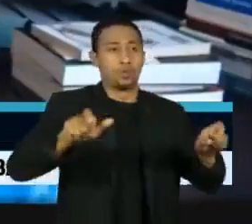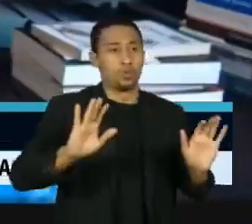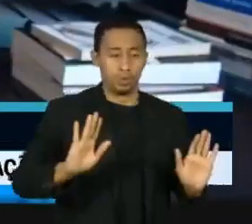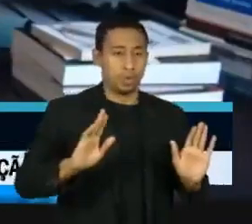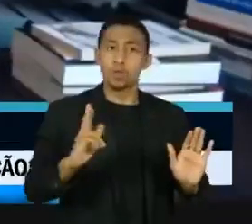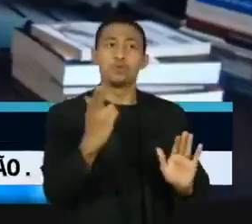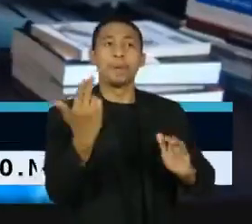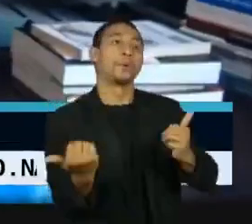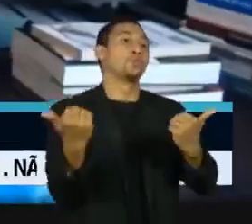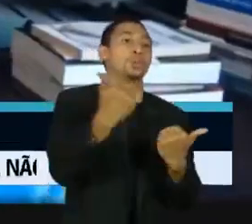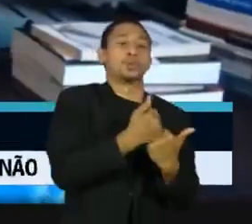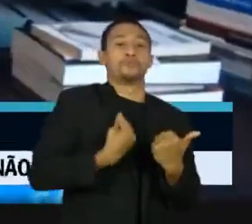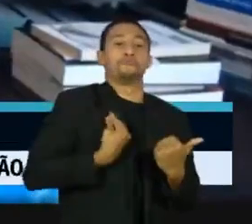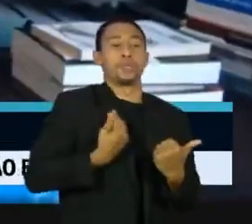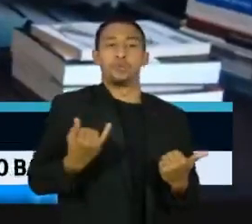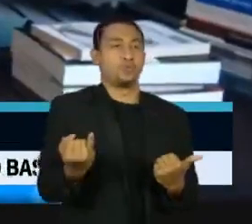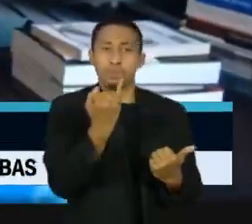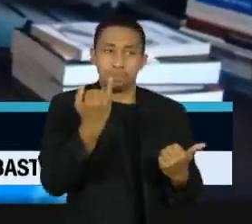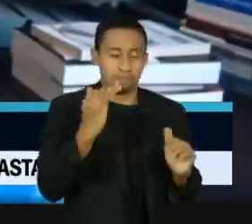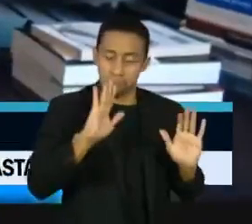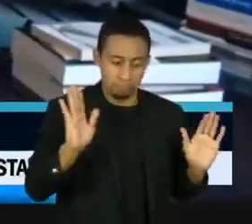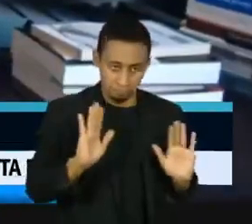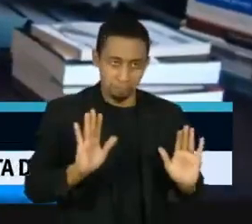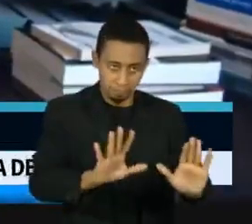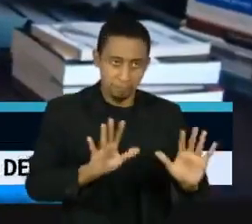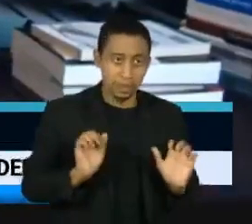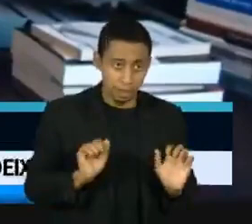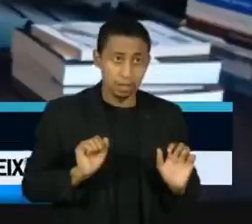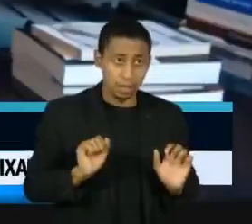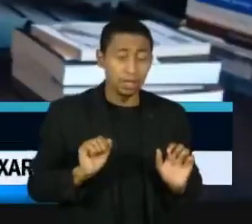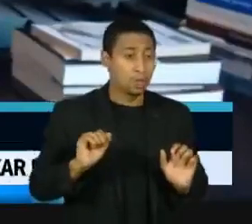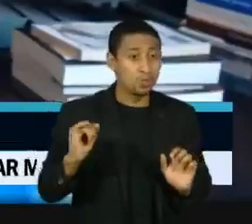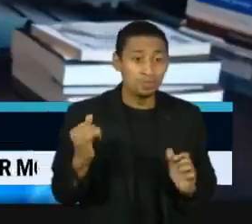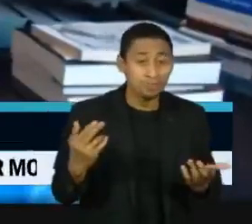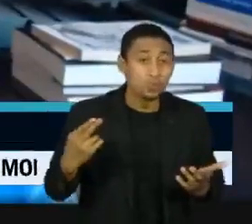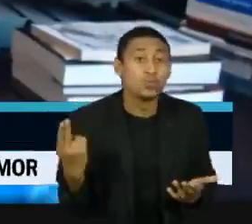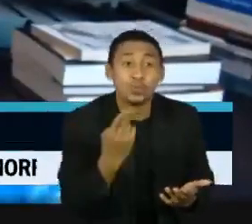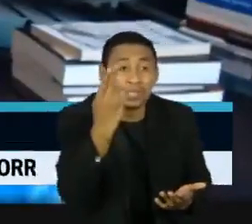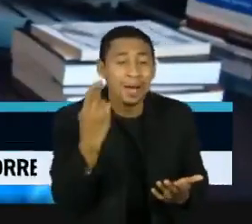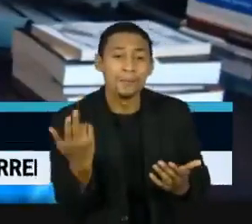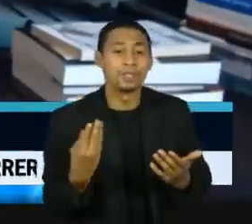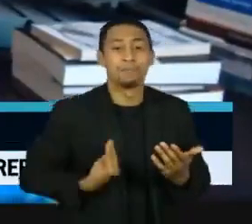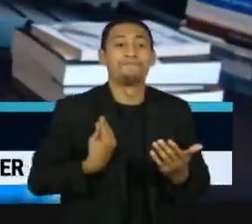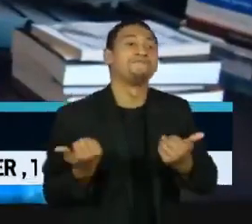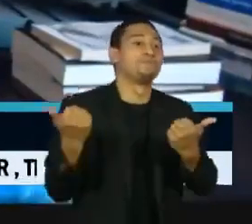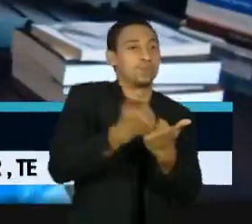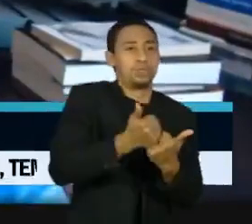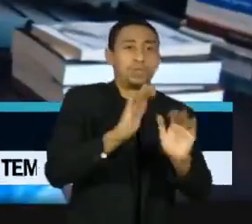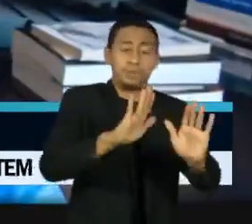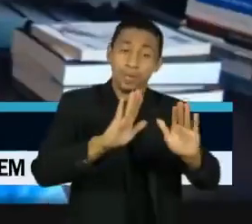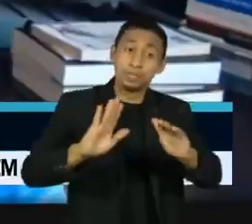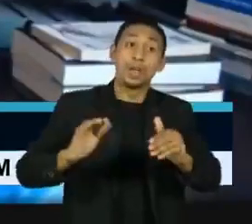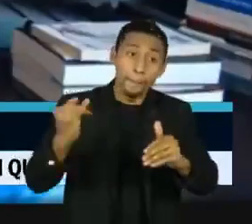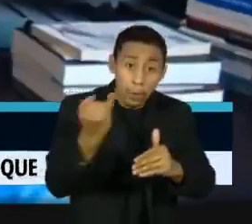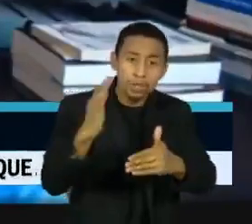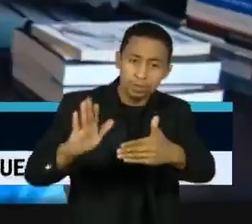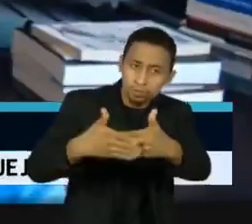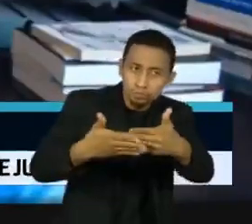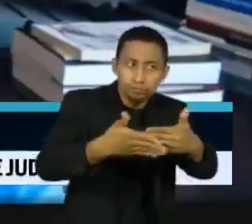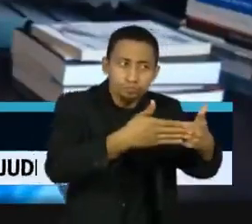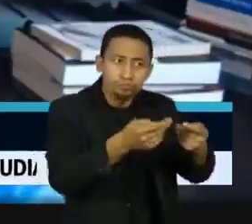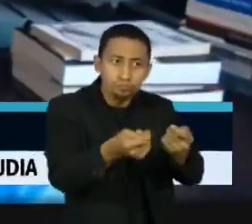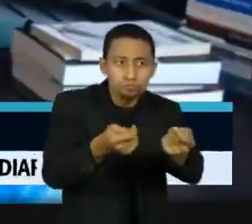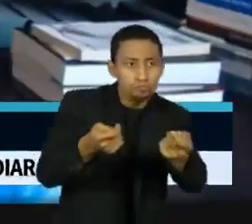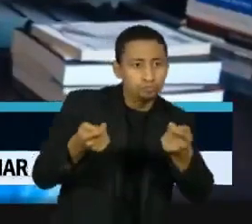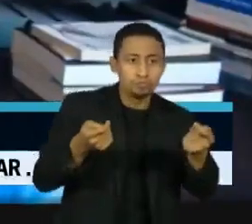é isso, mas as consequências vão ser negativas. O que nós vamos fazer? Ou serão negativas. Ou se você fechar tudo, é paralisar o desemprego.